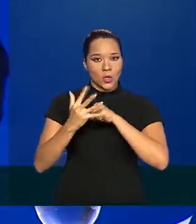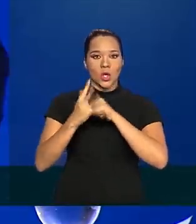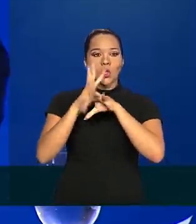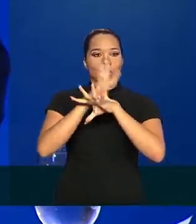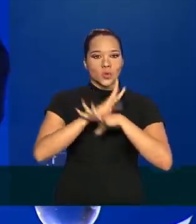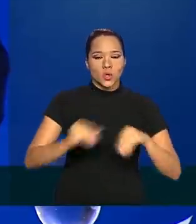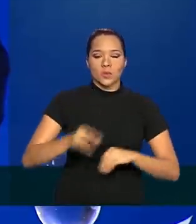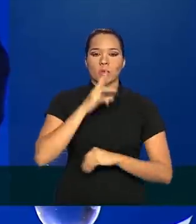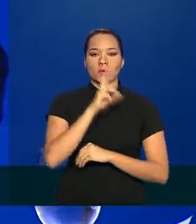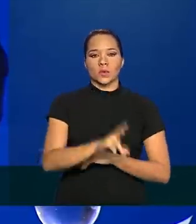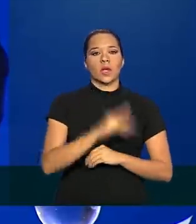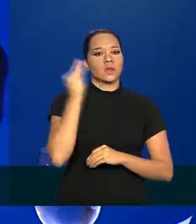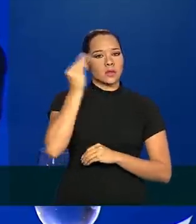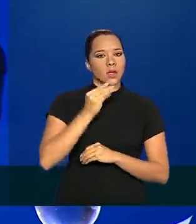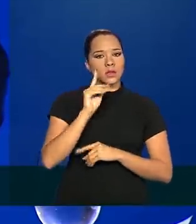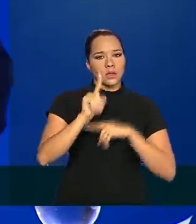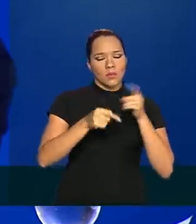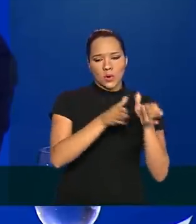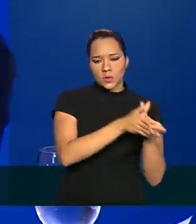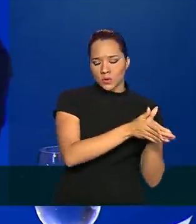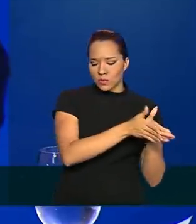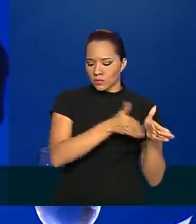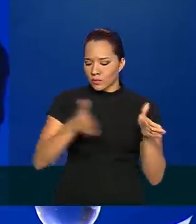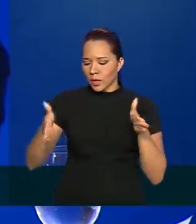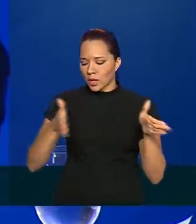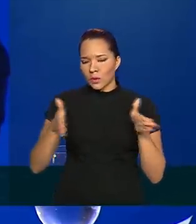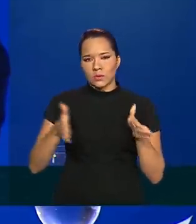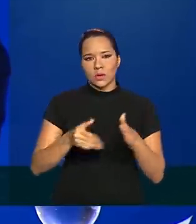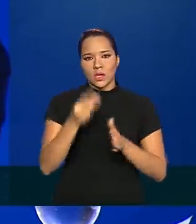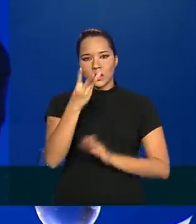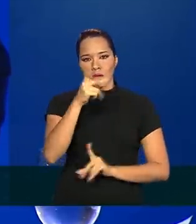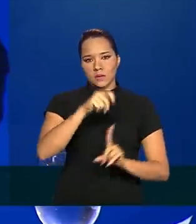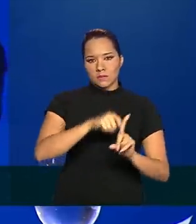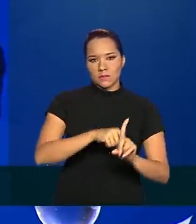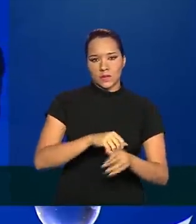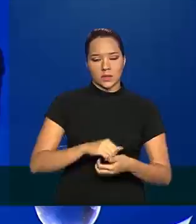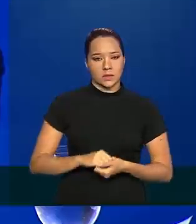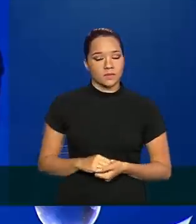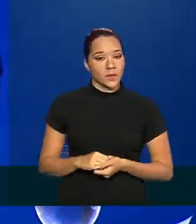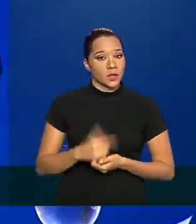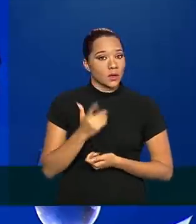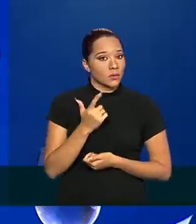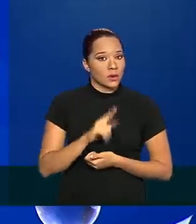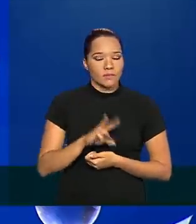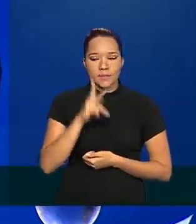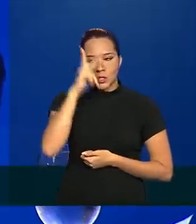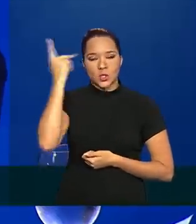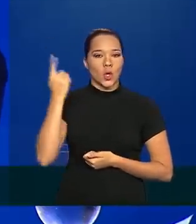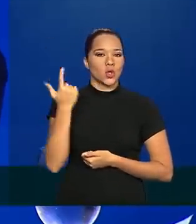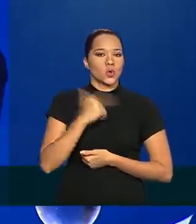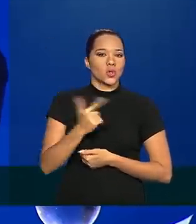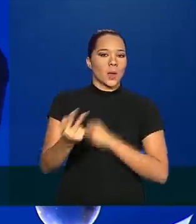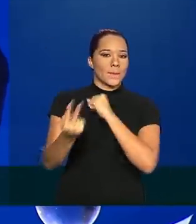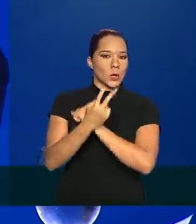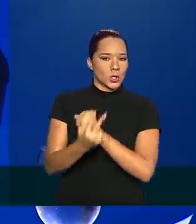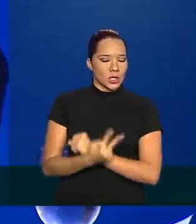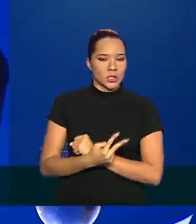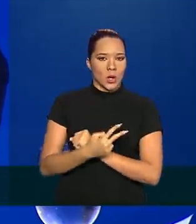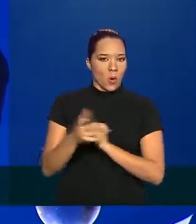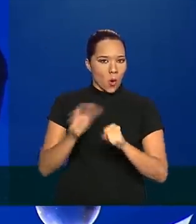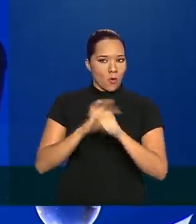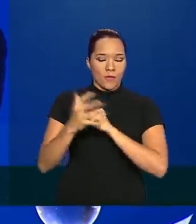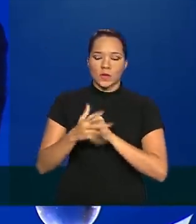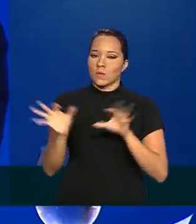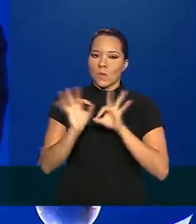do resultado dos testes depois de um período de cerca de três meses. não quer dizer que a pessoa deixa de ter imunidade contra